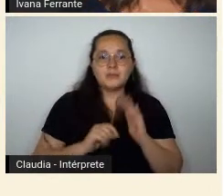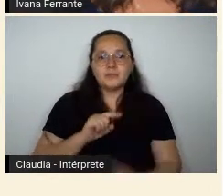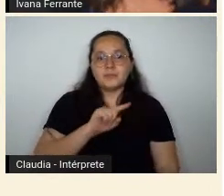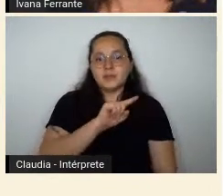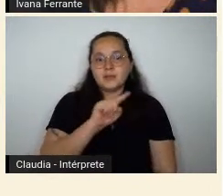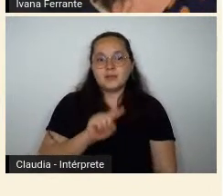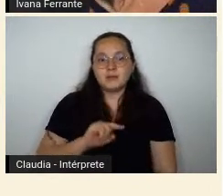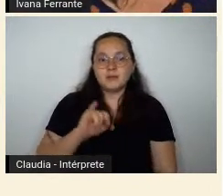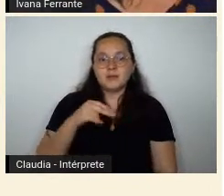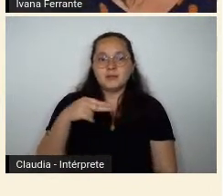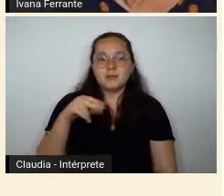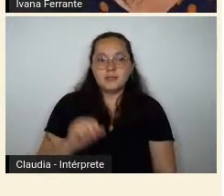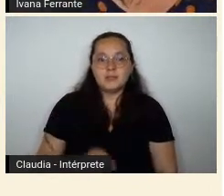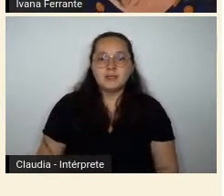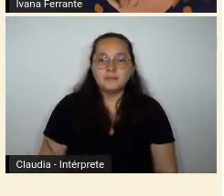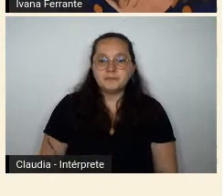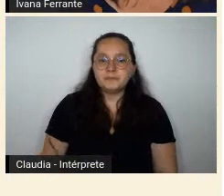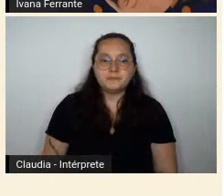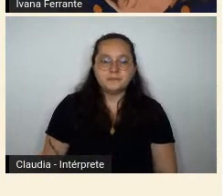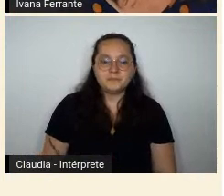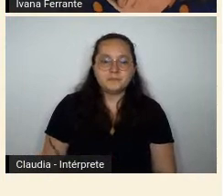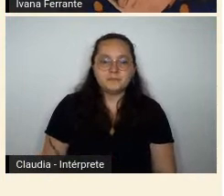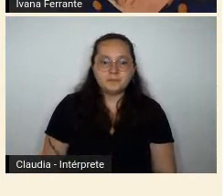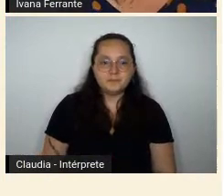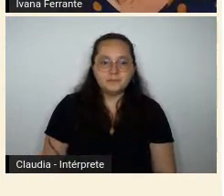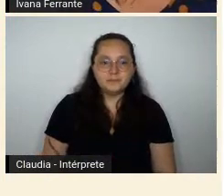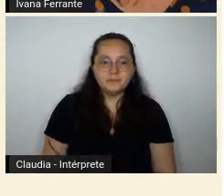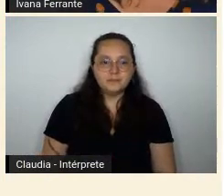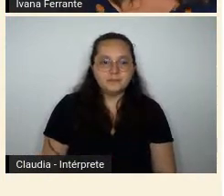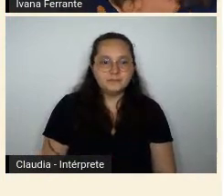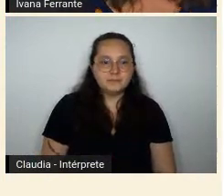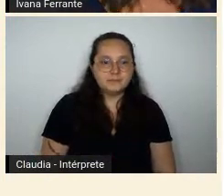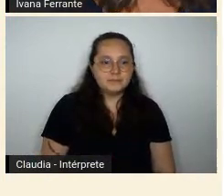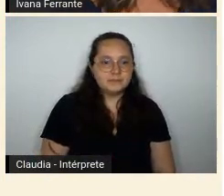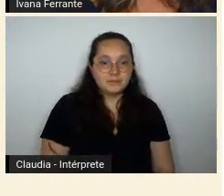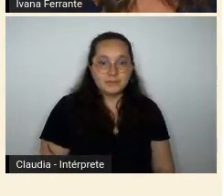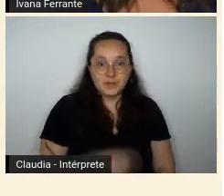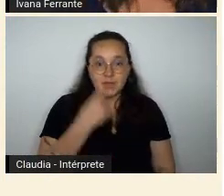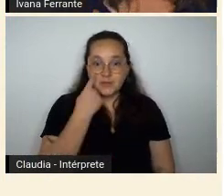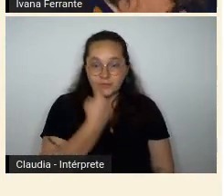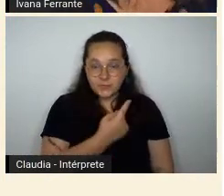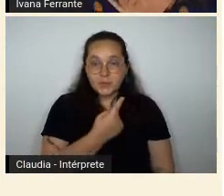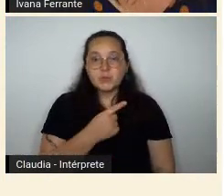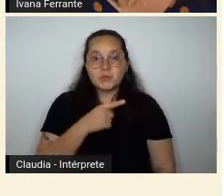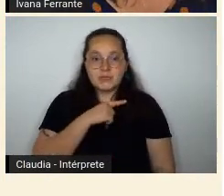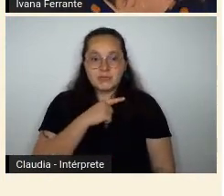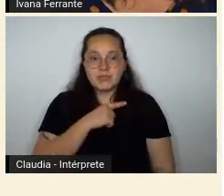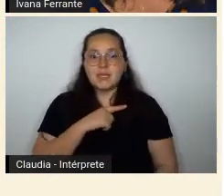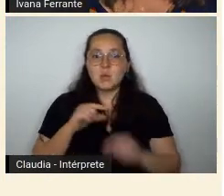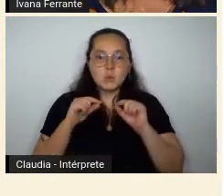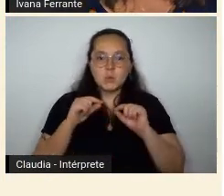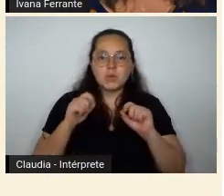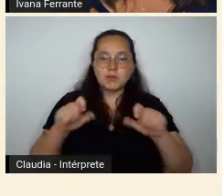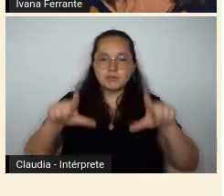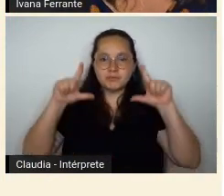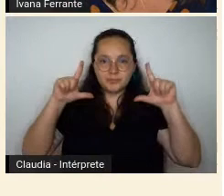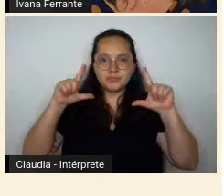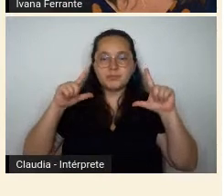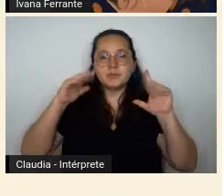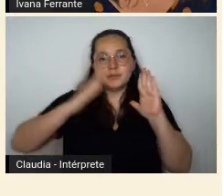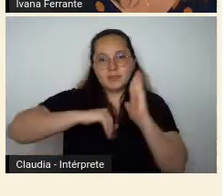Pode passar o próximo slide, por favor. Então, aí a gente vê um autorretrato da Zina Aita, da década de 20.